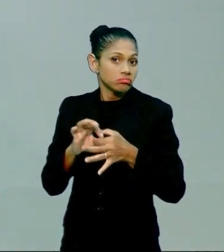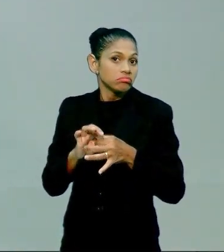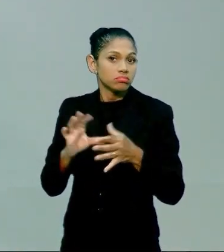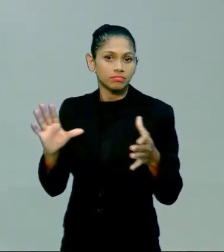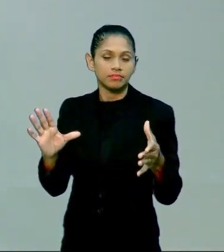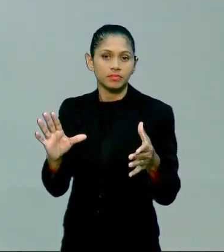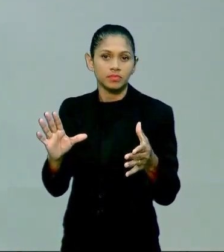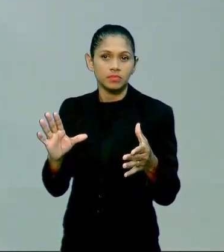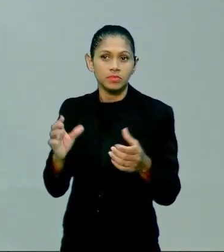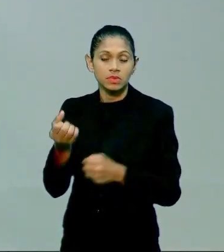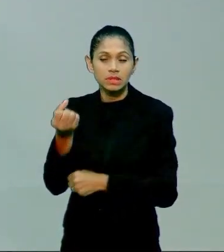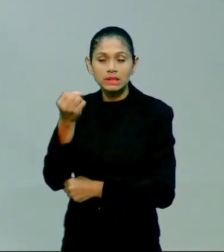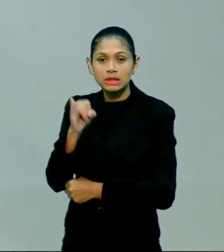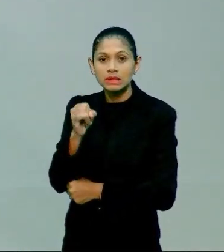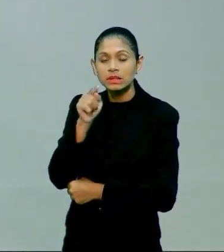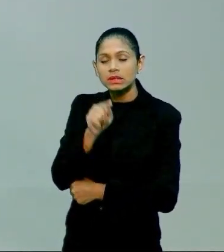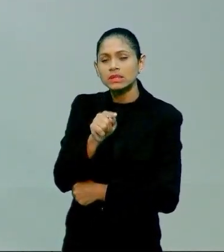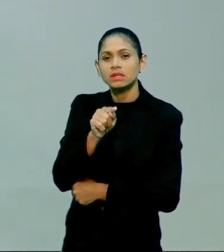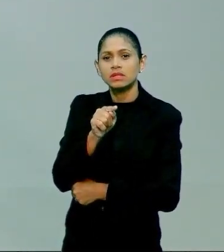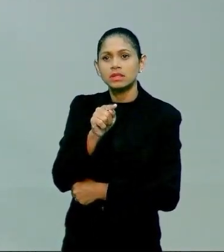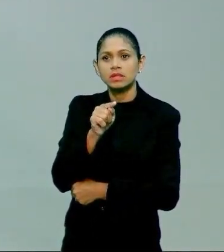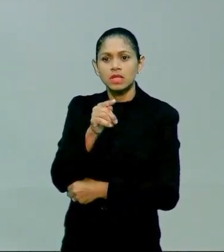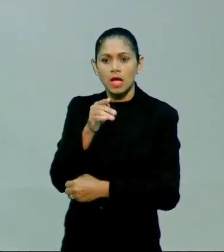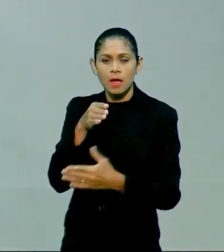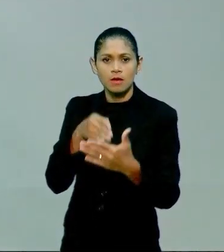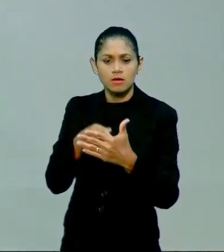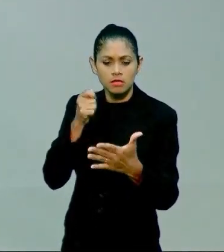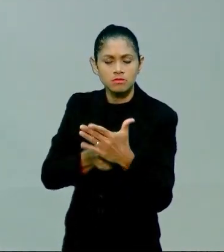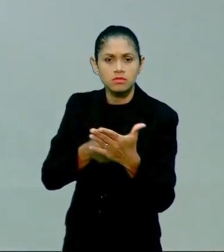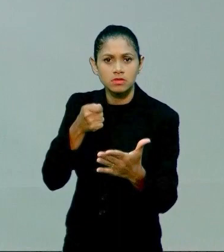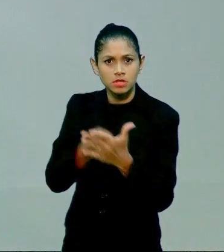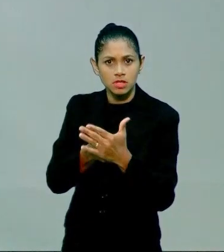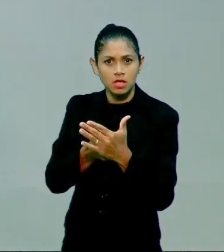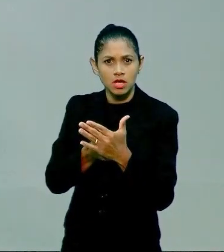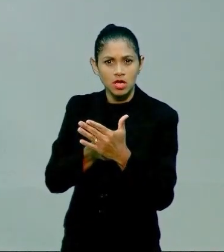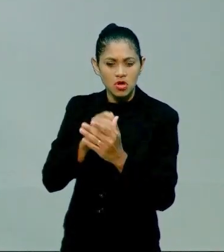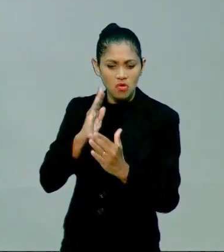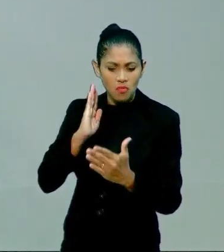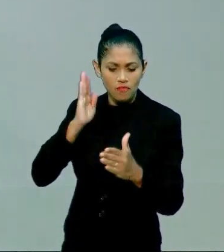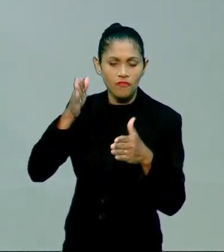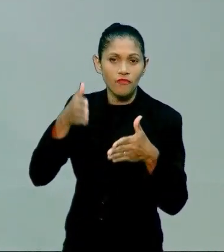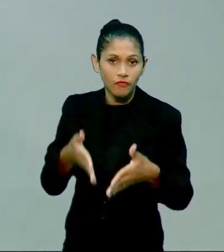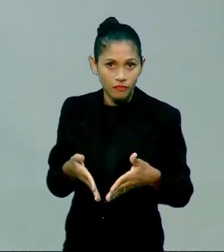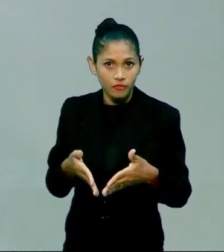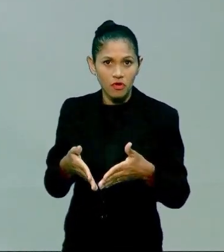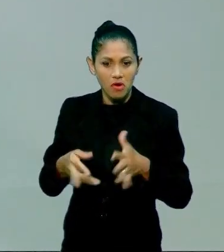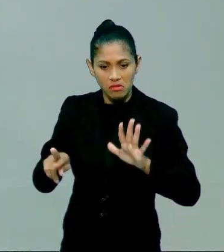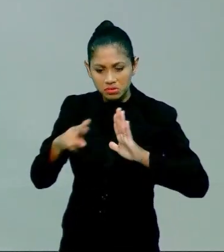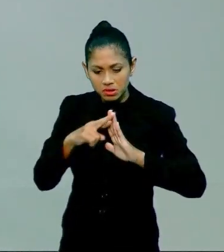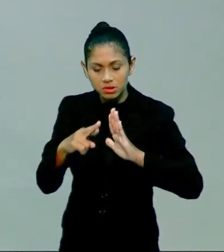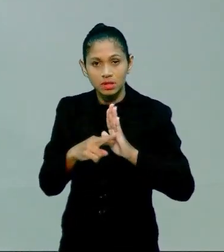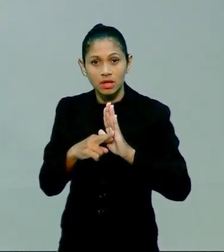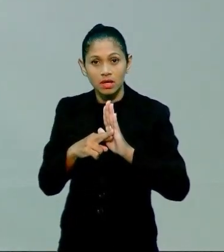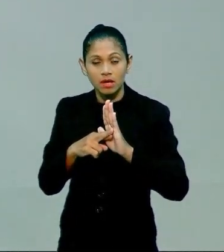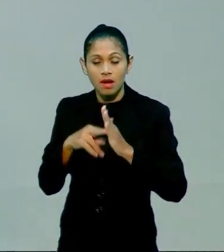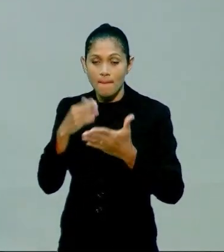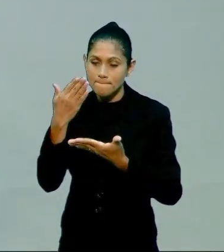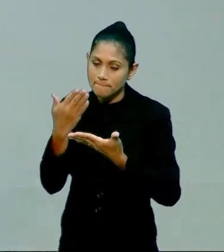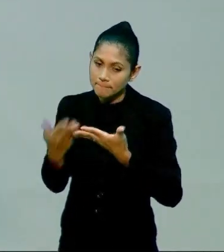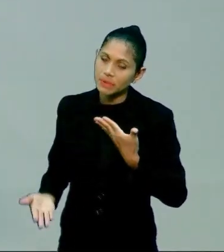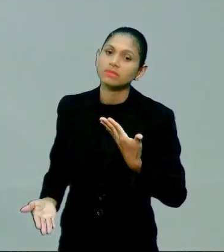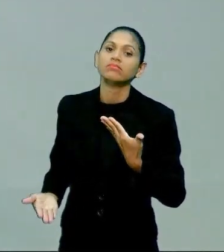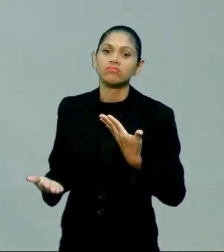obriga que essa atividade seja focal com um propósito, ela perde esse caráter lúdico. Então, é importante a gente fazer essas